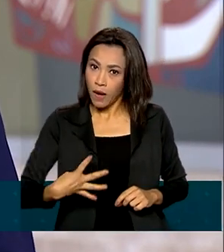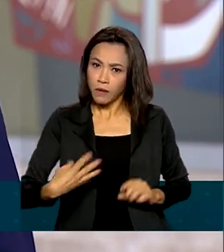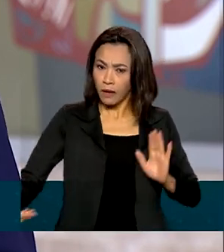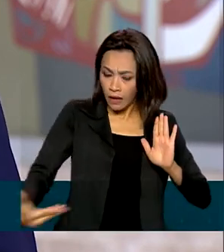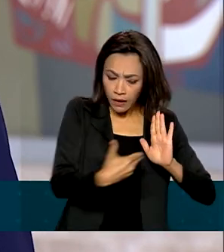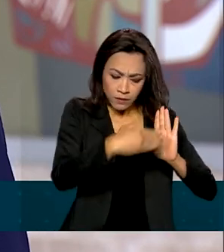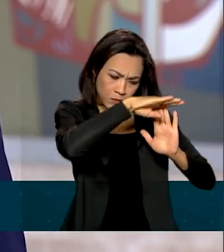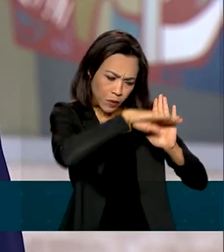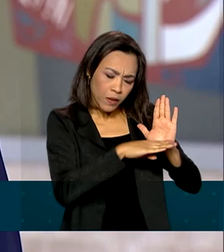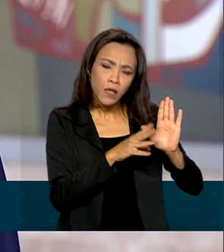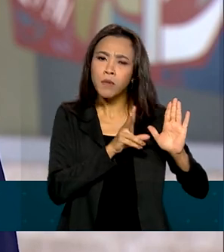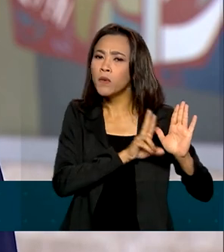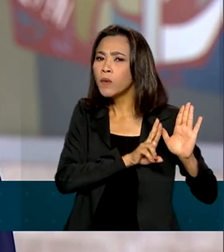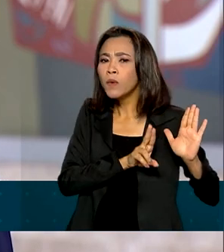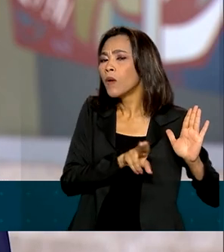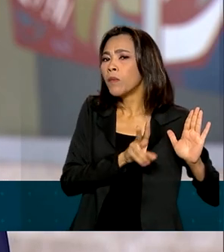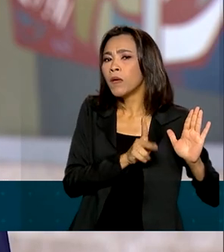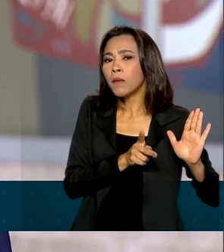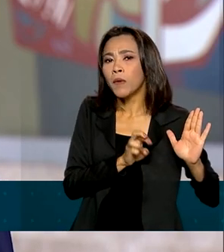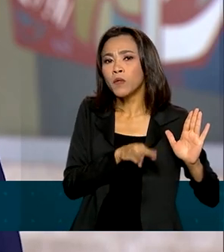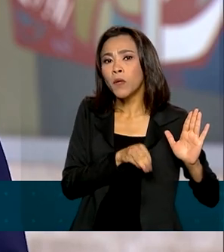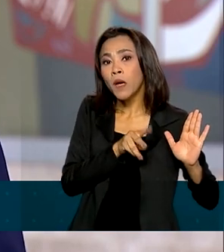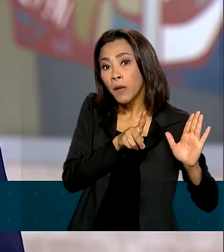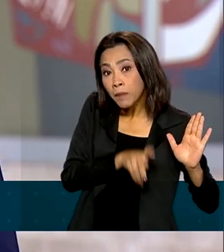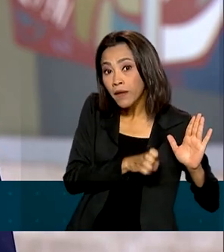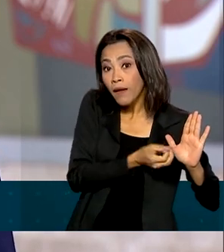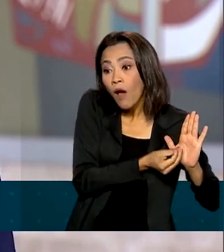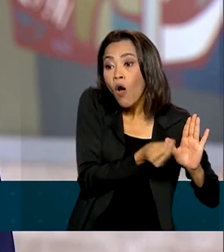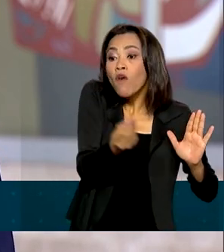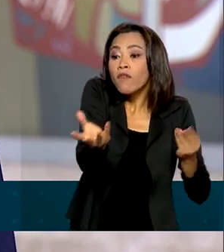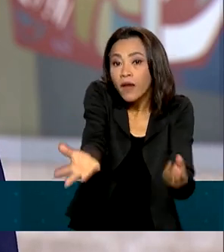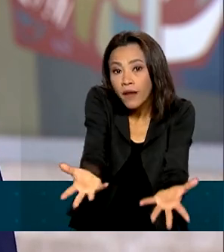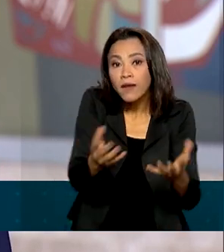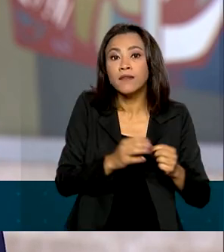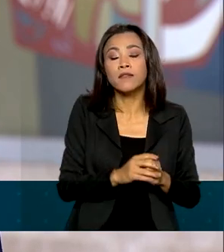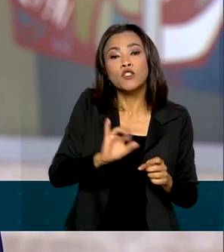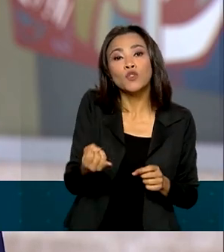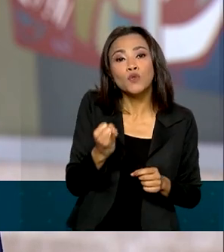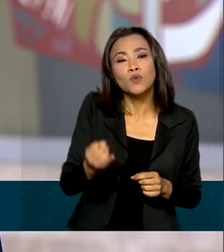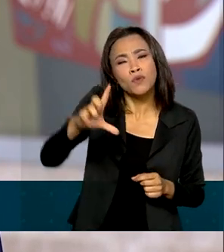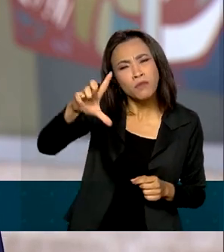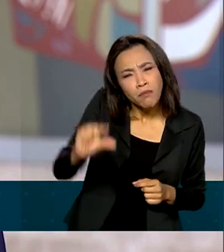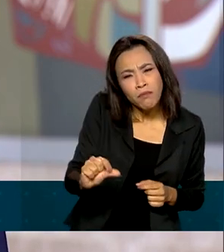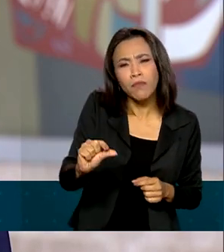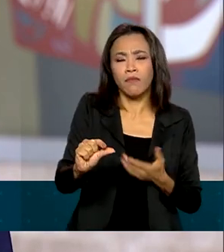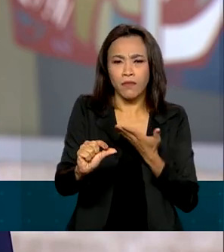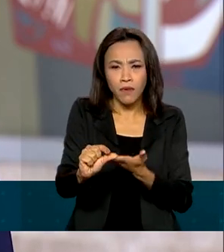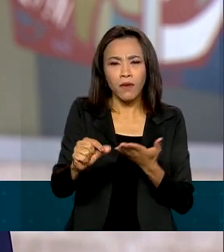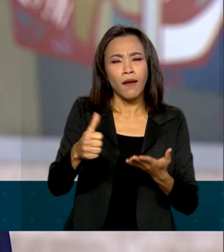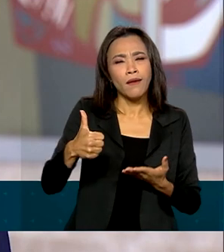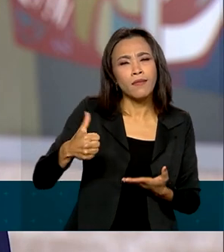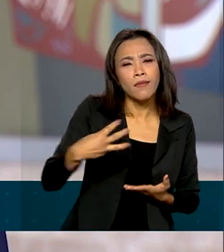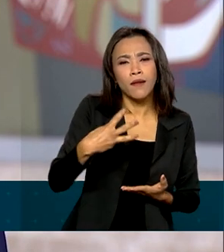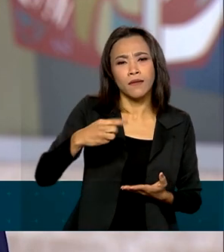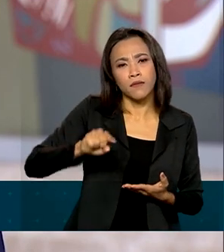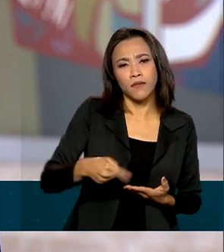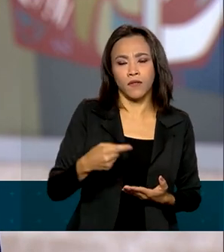oferece aos empreendedores taxa de juros atrelada à taxa básica, a Selic, atualmente em 13